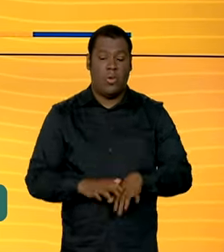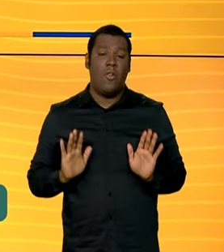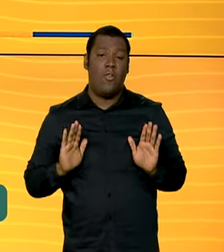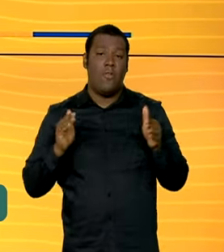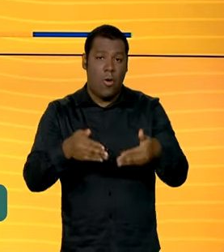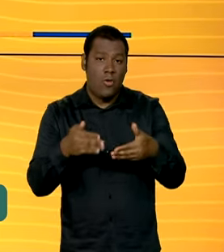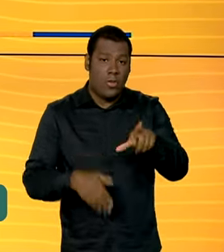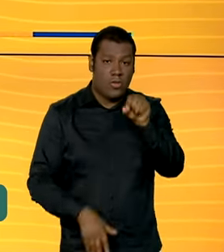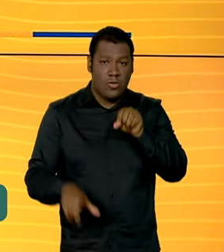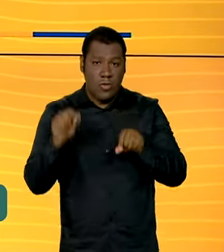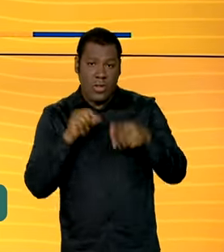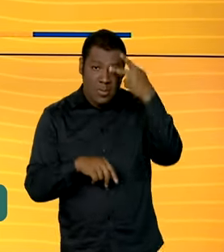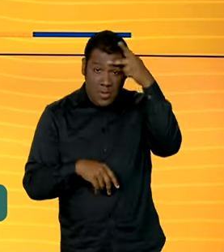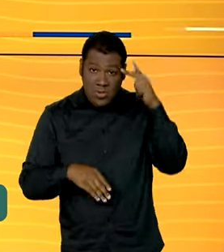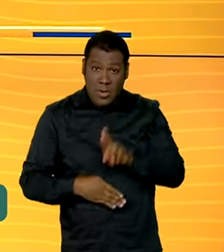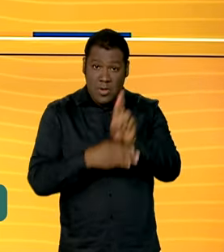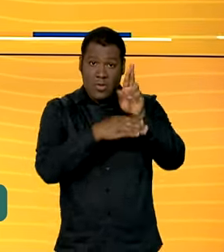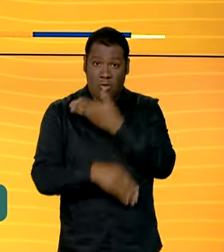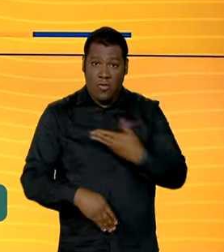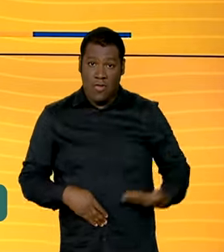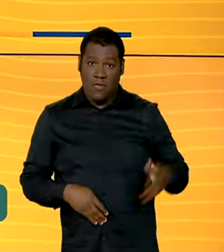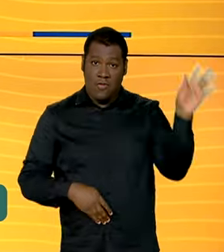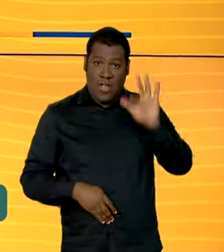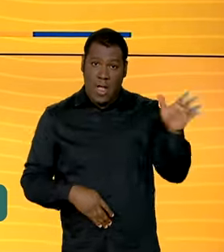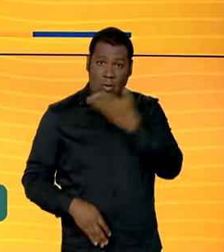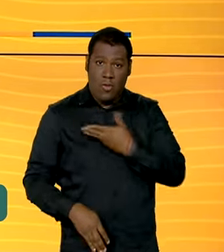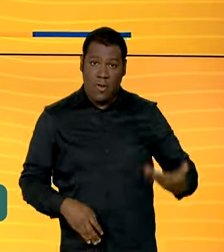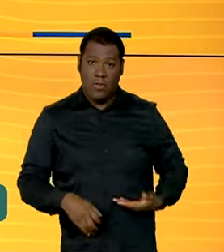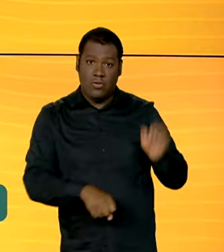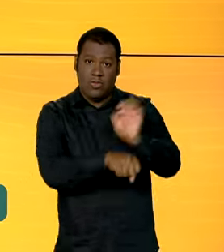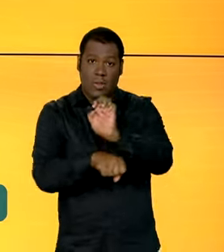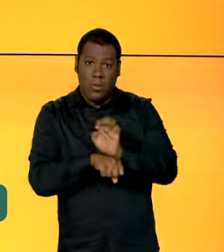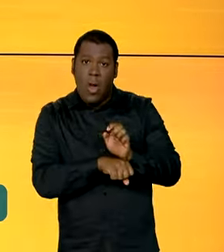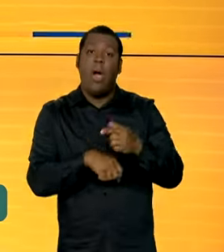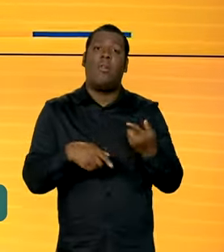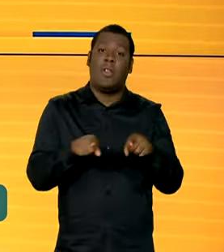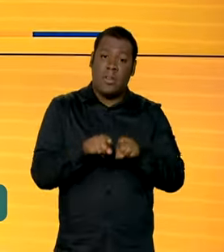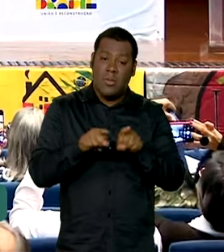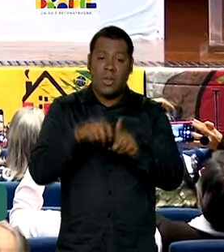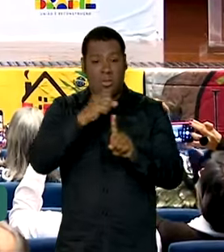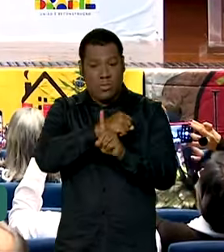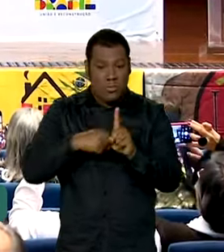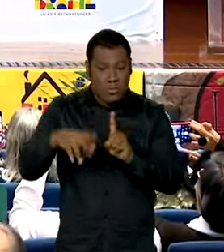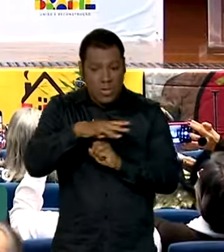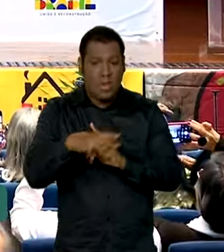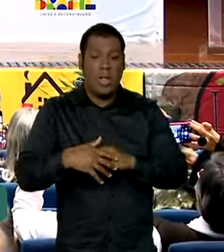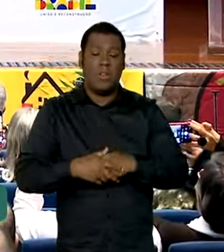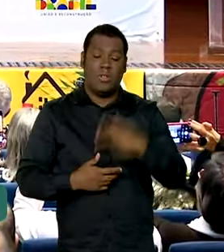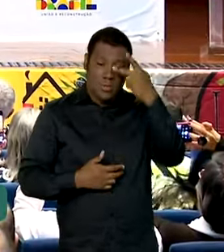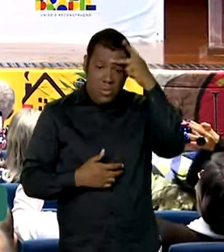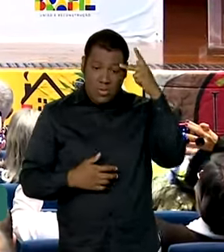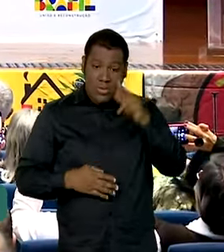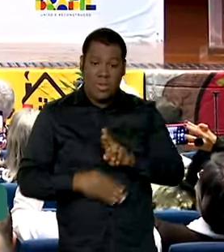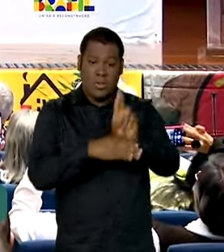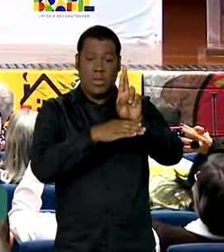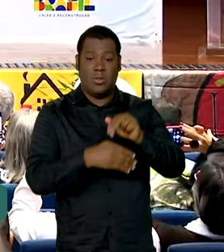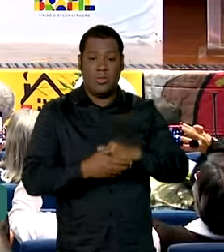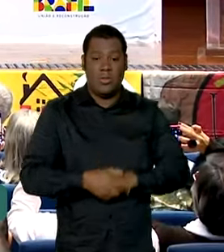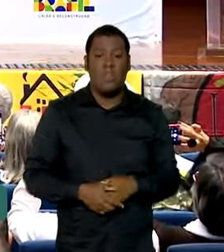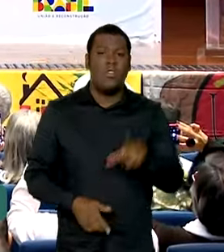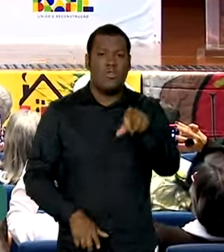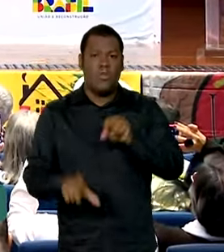representantes dos governos federal, estadual e também da sociedade civil. Foram eleitos 18